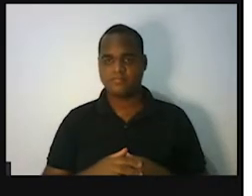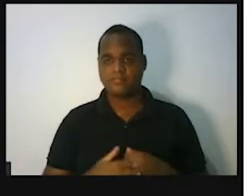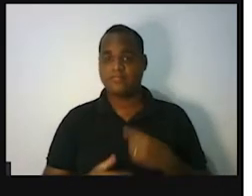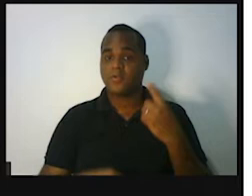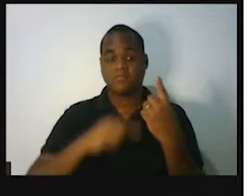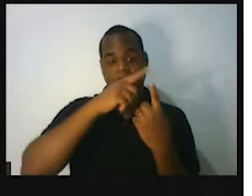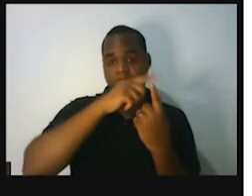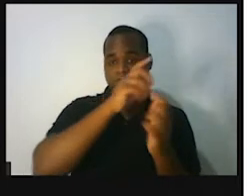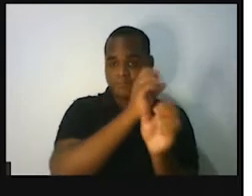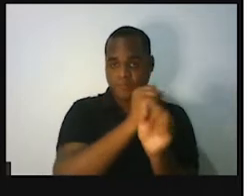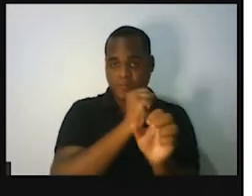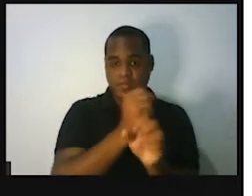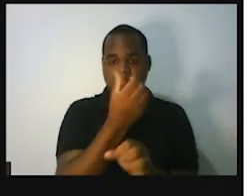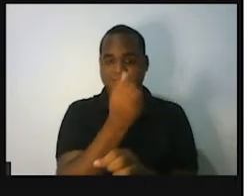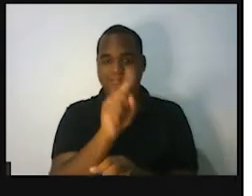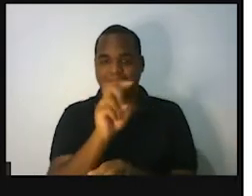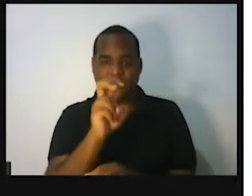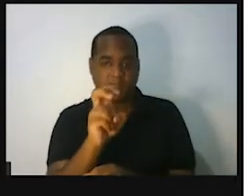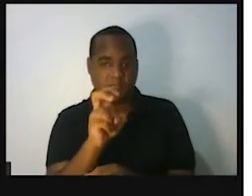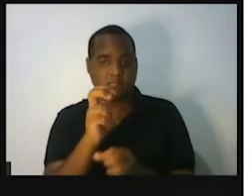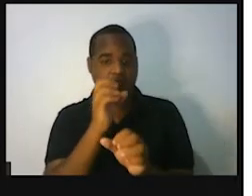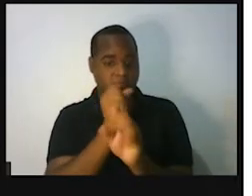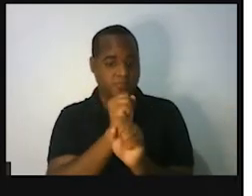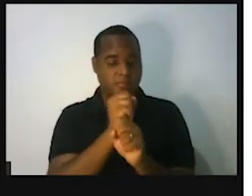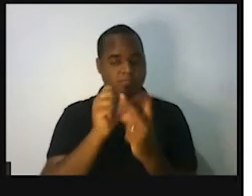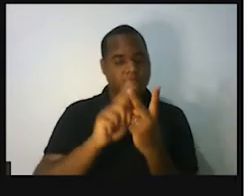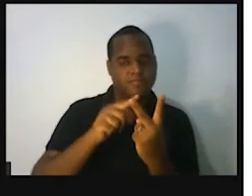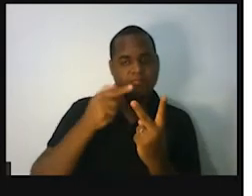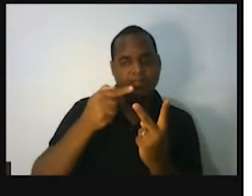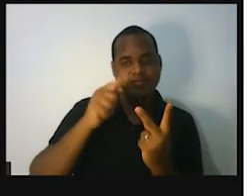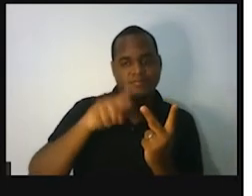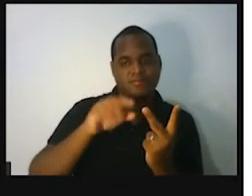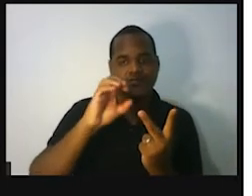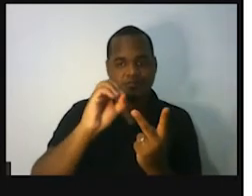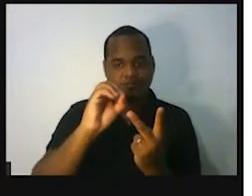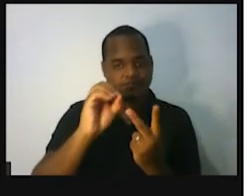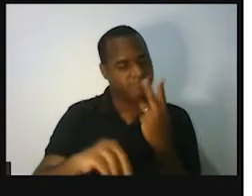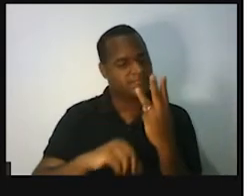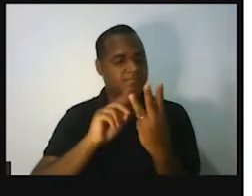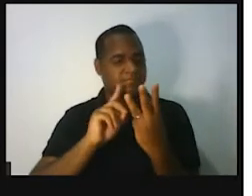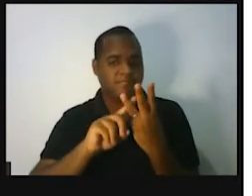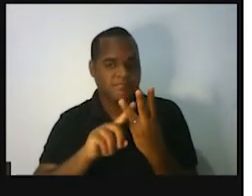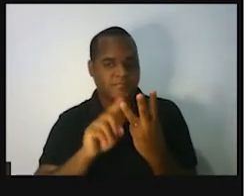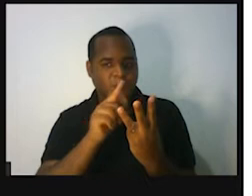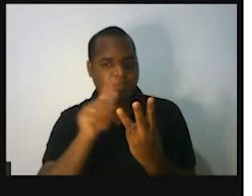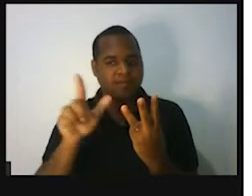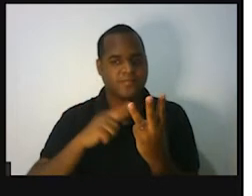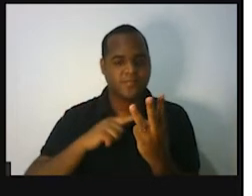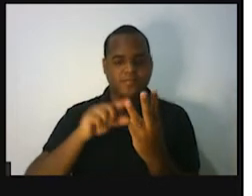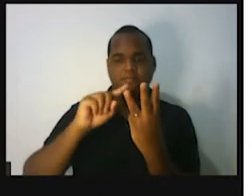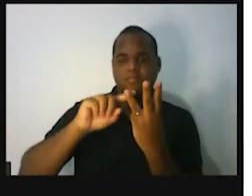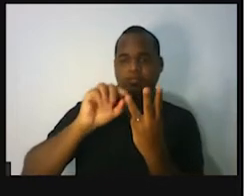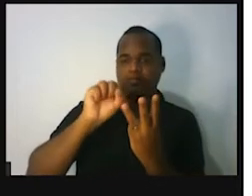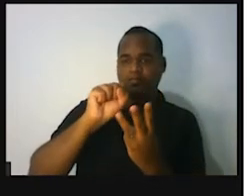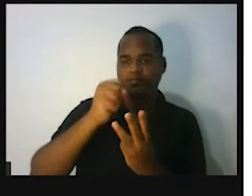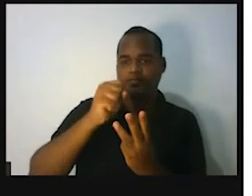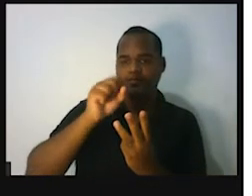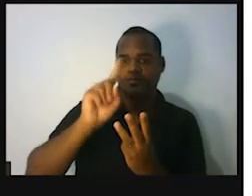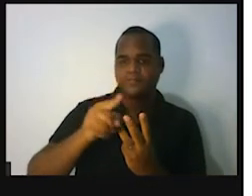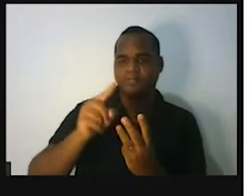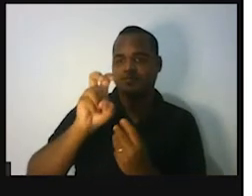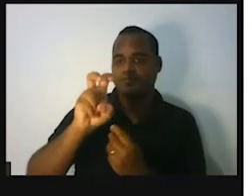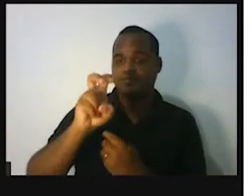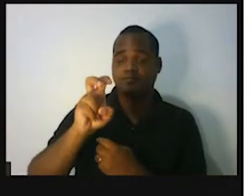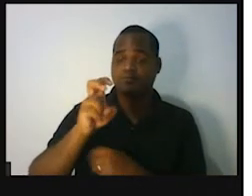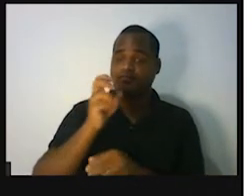1, 6,5. Somar com a nota da unidade 2, 7. Somar com a nota da unidade 3, 8